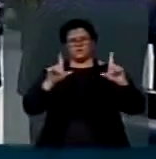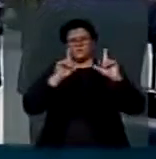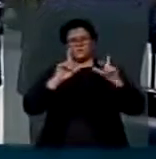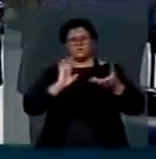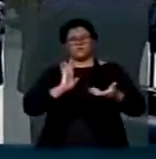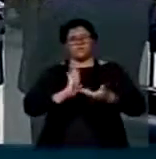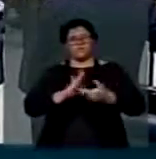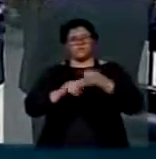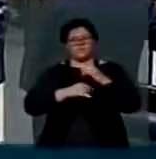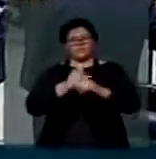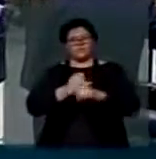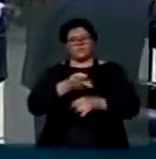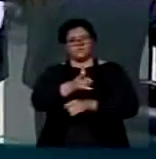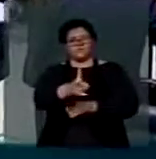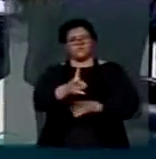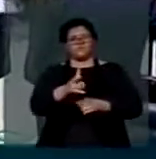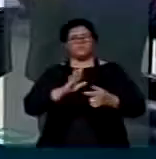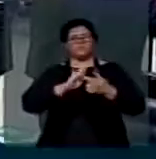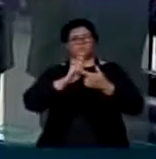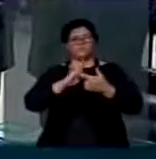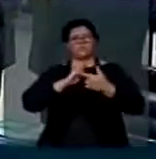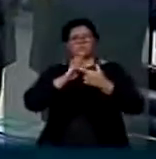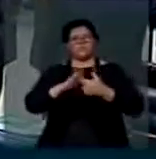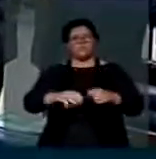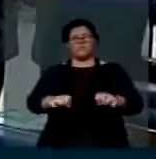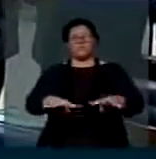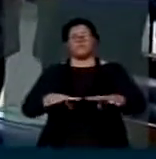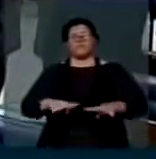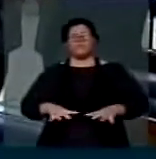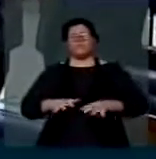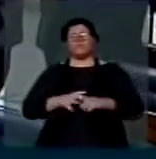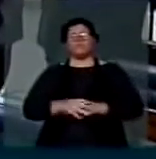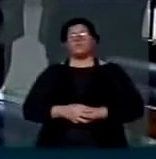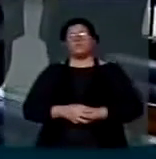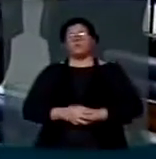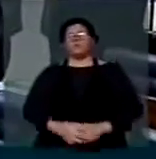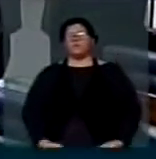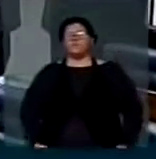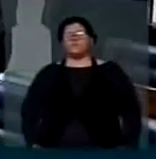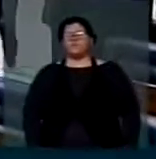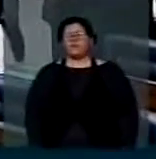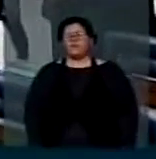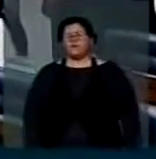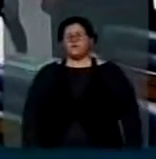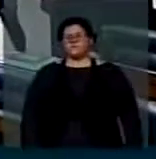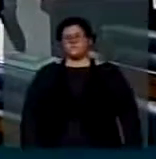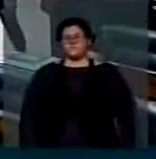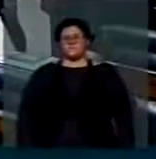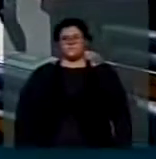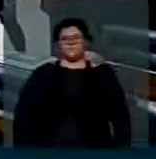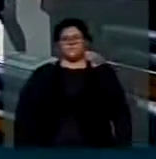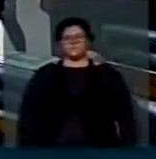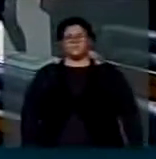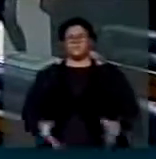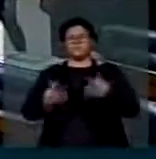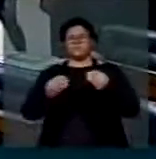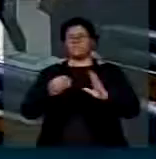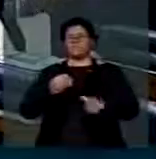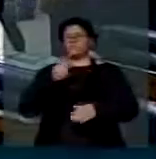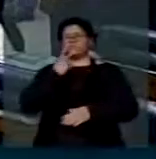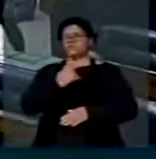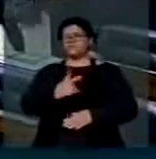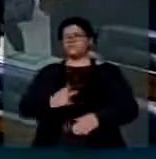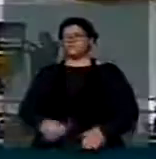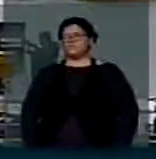na internet seguimos com a transmissão do plenário Ulisses Guimarães. Apagão! Muito já se falou nesse